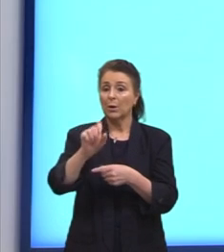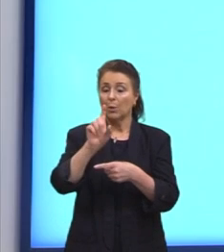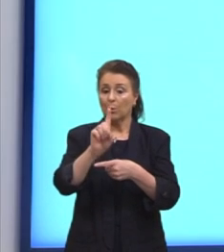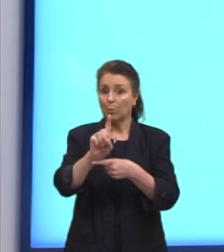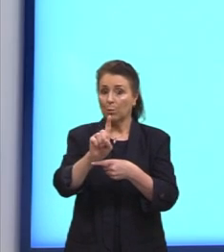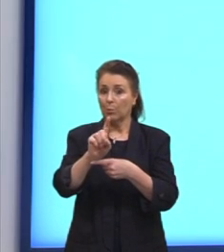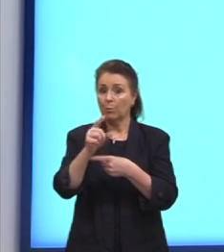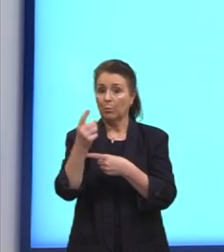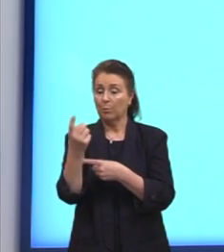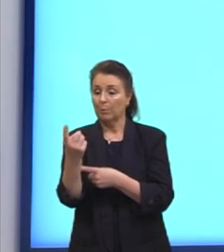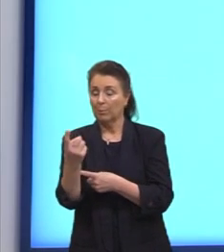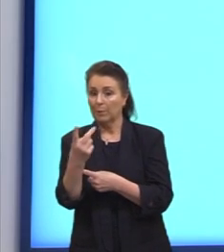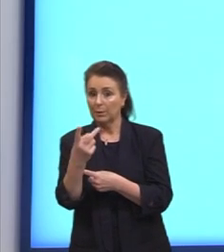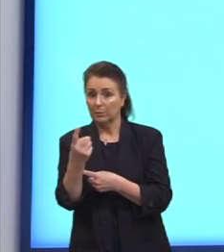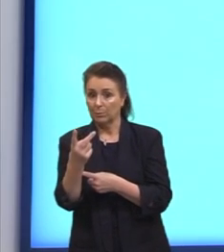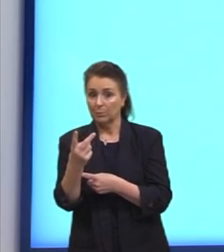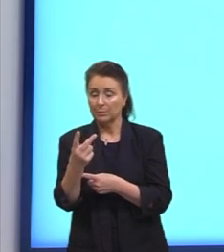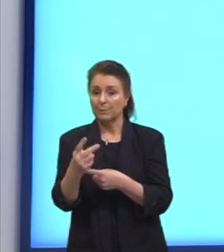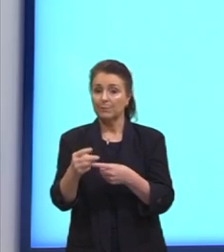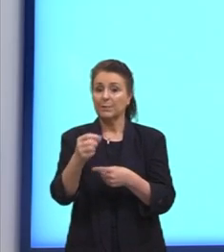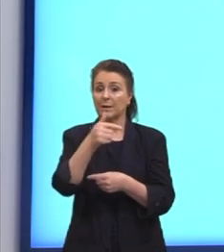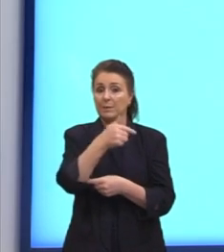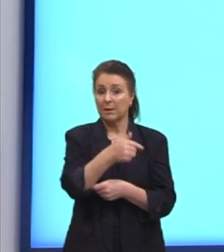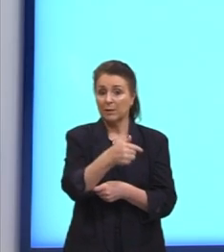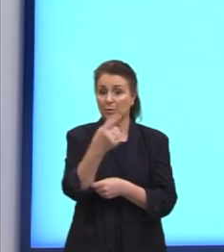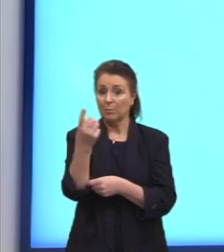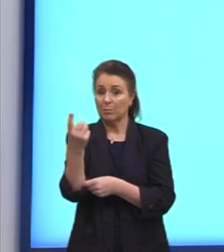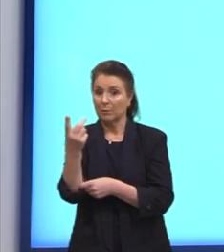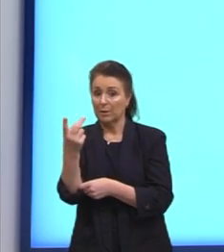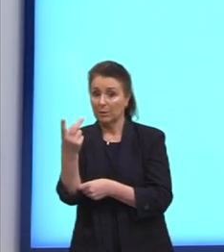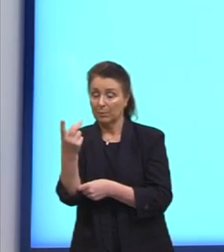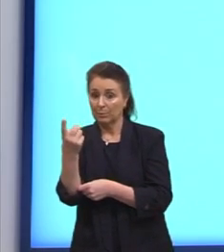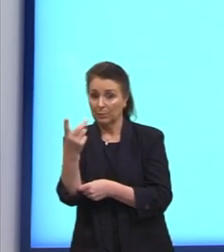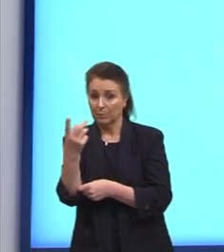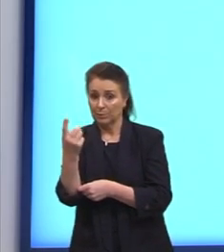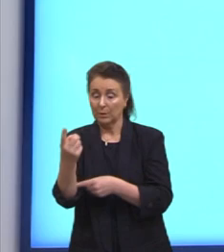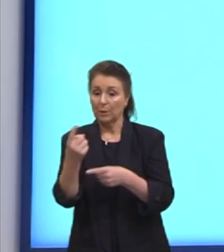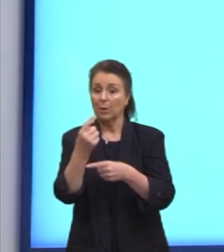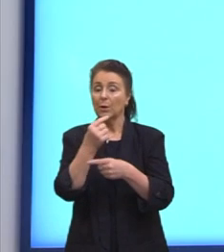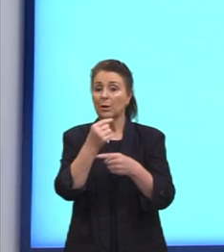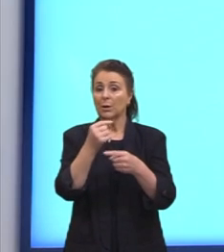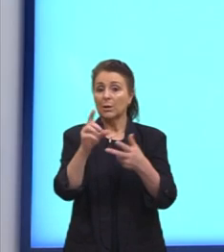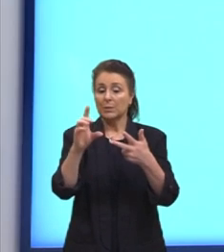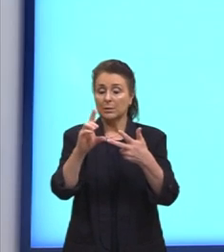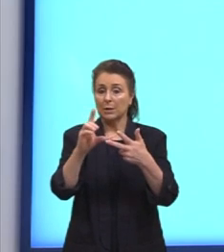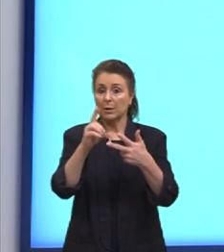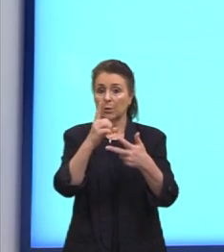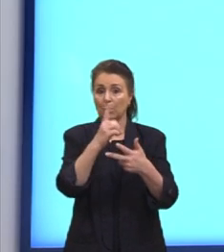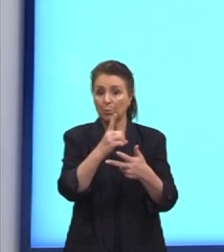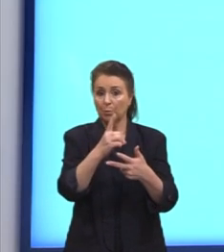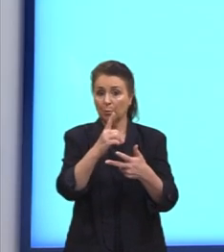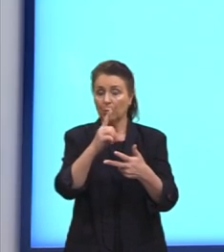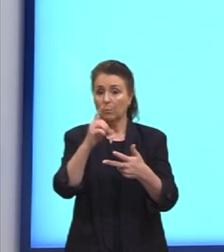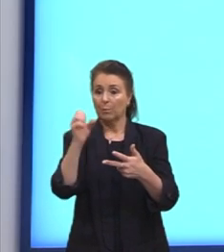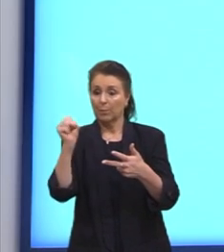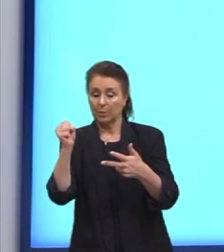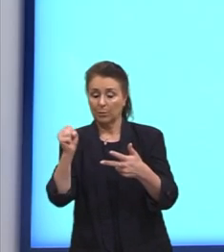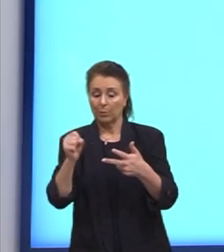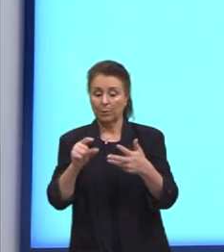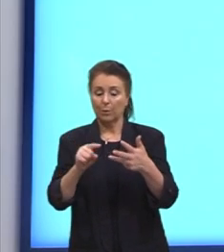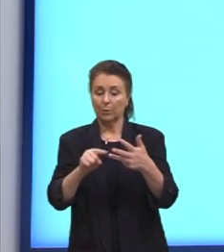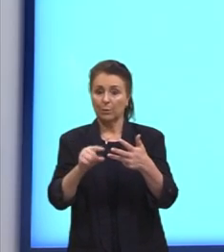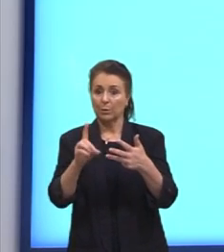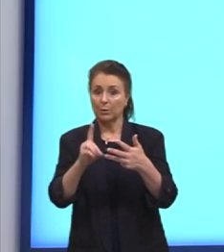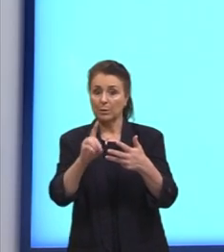letra B, 7 para 12, letra C, 1 para 8, letra D, 5